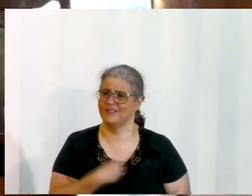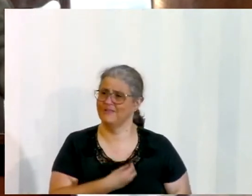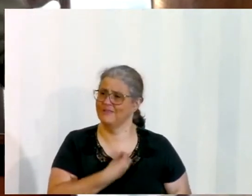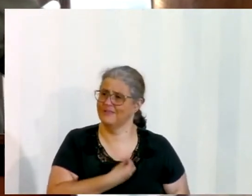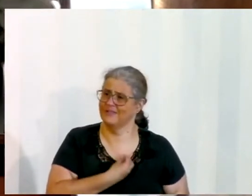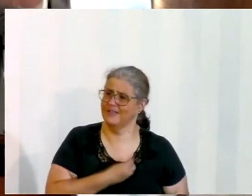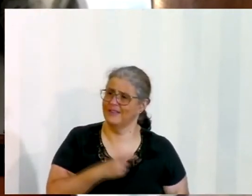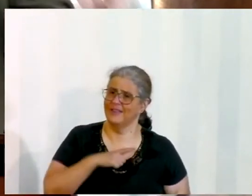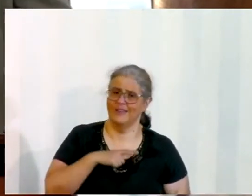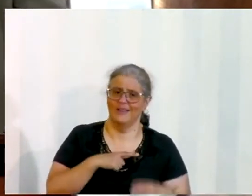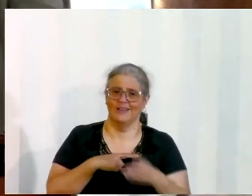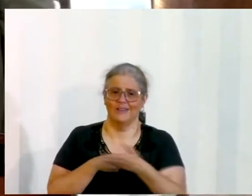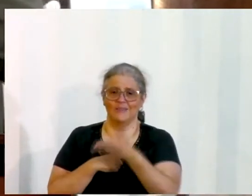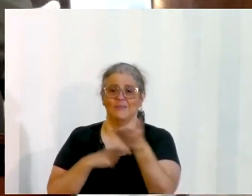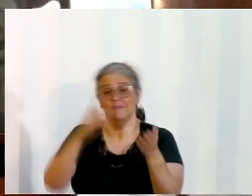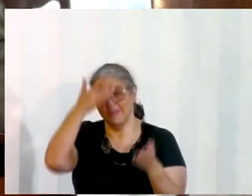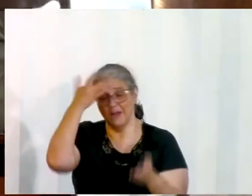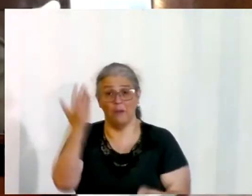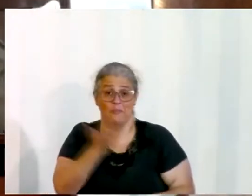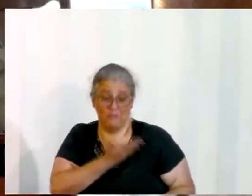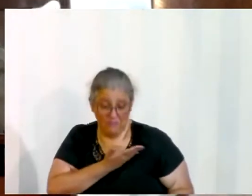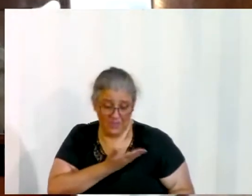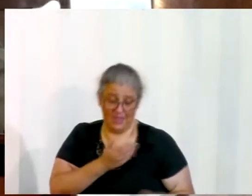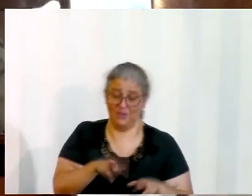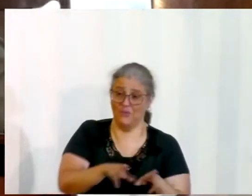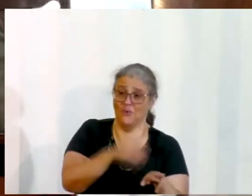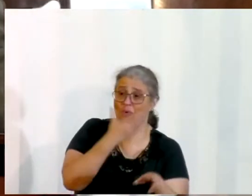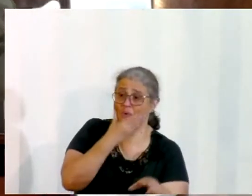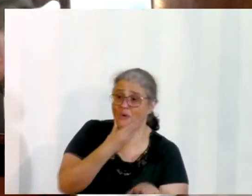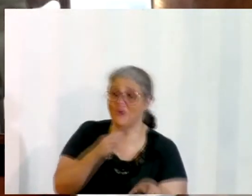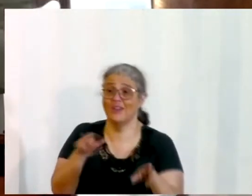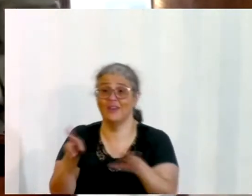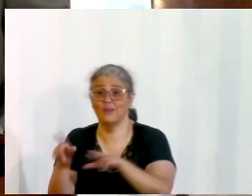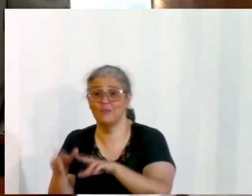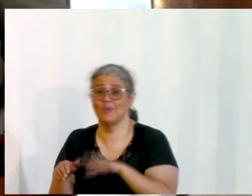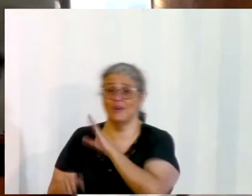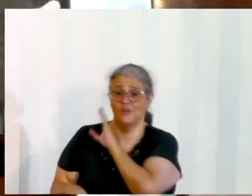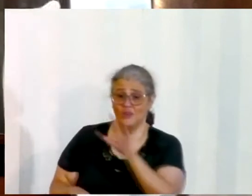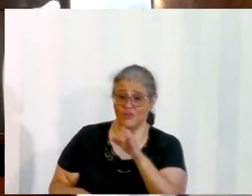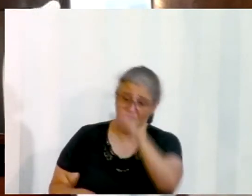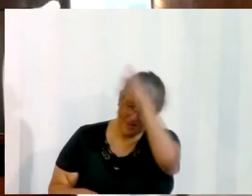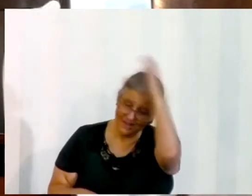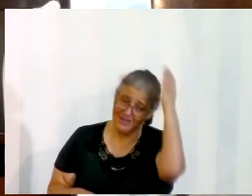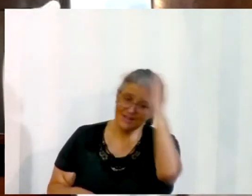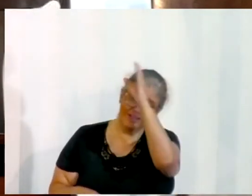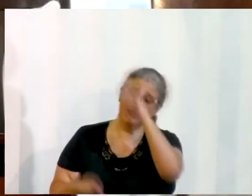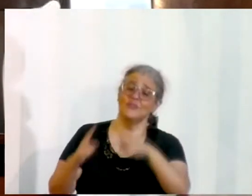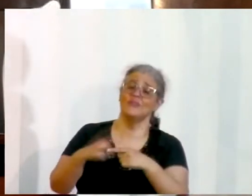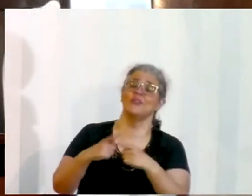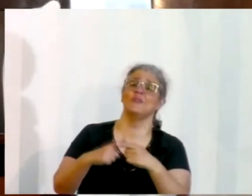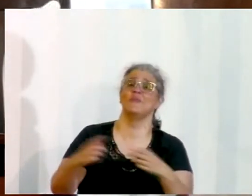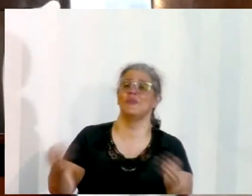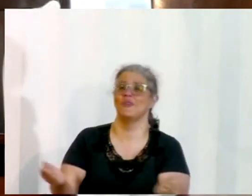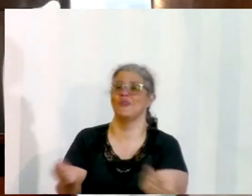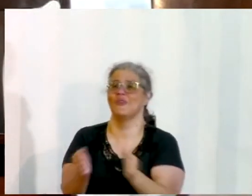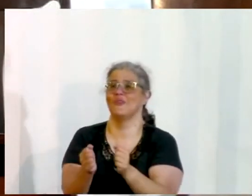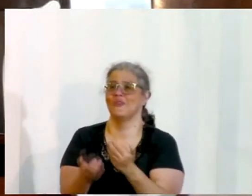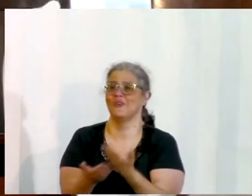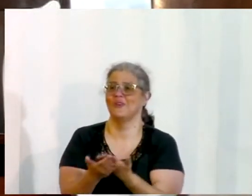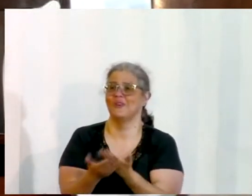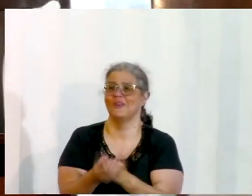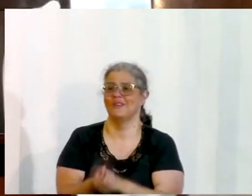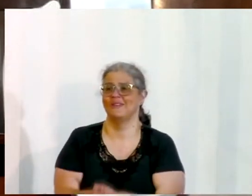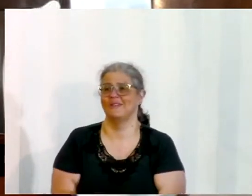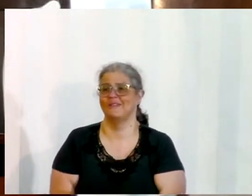mãe na fé, seu professor de escola dominical, aquele que você pode durante a semana ligar, mandar uma mensagem no whatsapp, agradeça a Deus pela aula que você teve hoje,